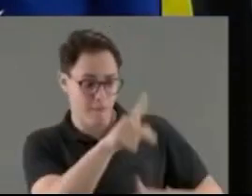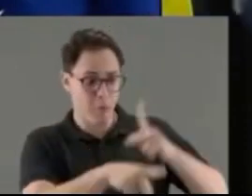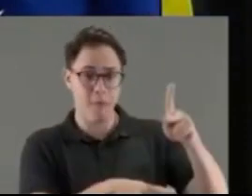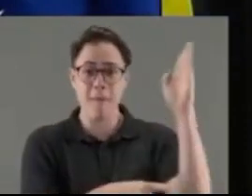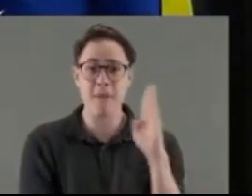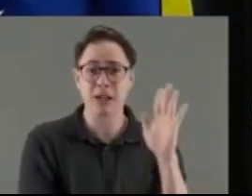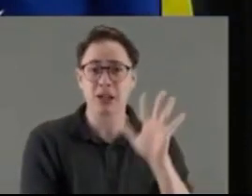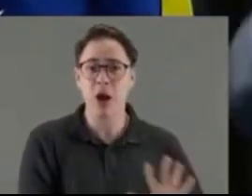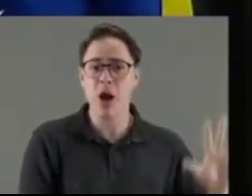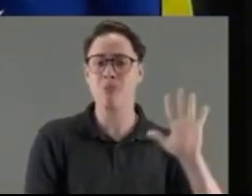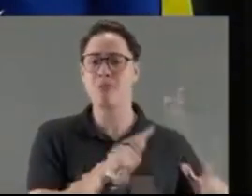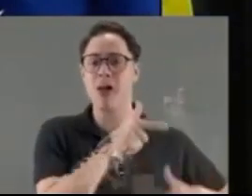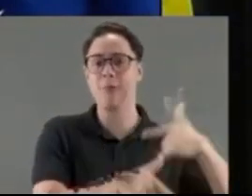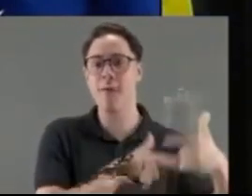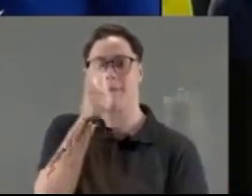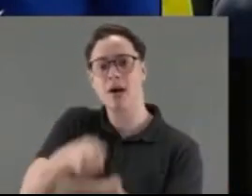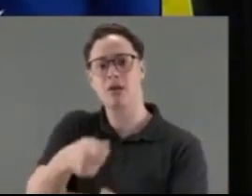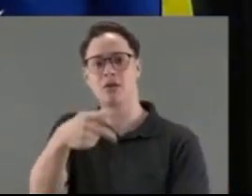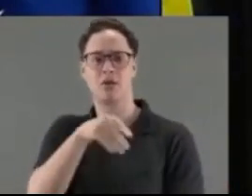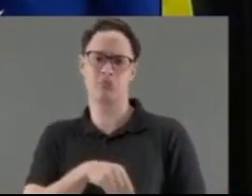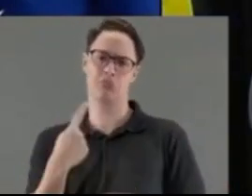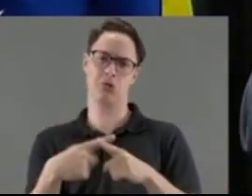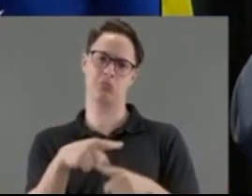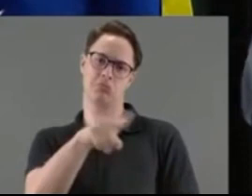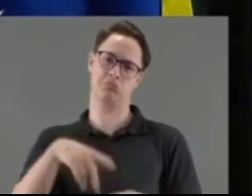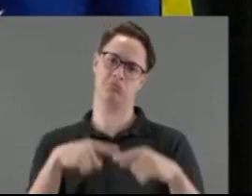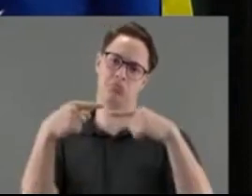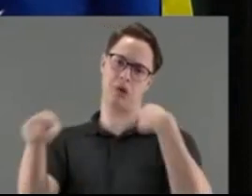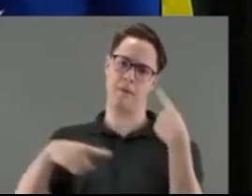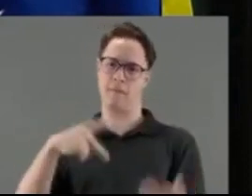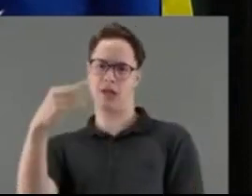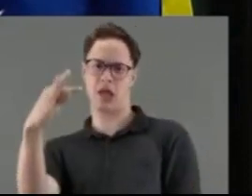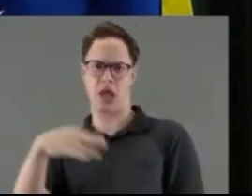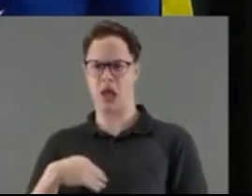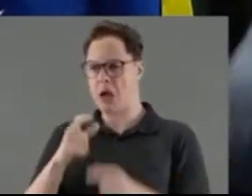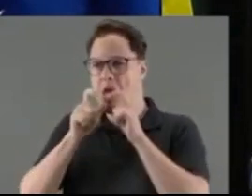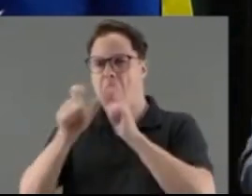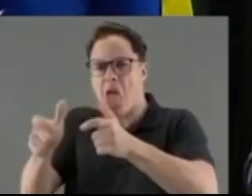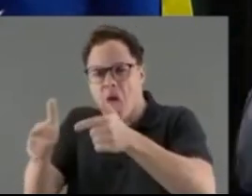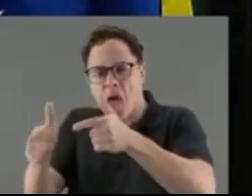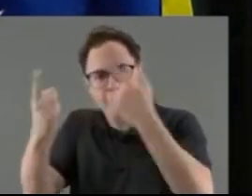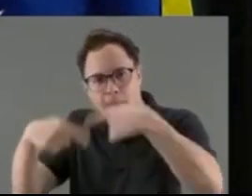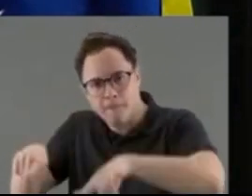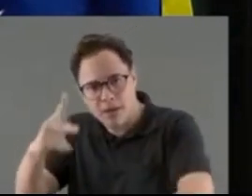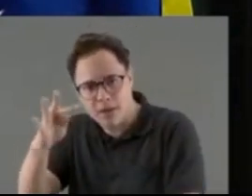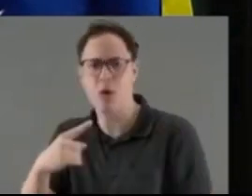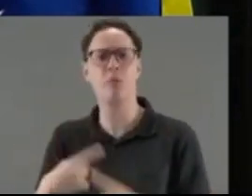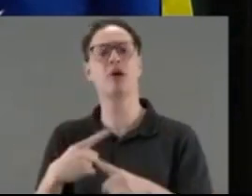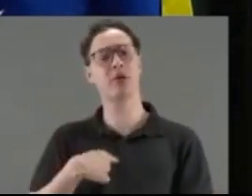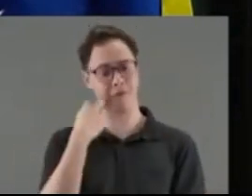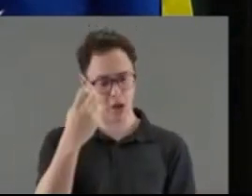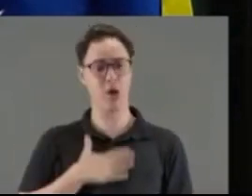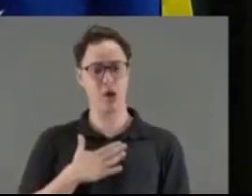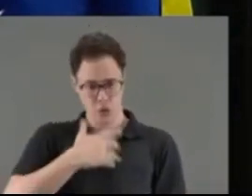geral. Vocês não vão ver nunca aqui, por mais que eu não concorde com a esquerda ou com quem é do PT, eu ficar aqui xingando e falando mal deles. Porque eu tenho vergonha na cara.